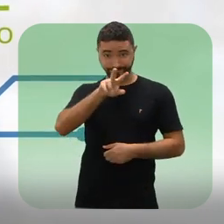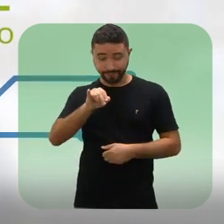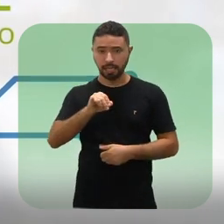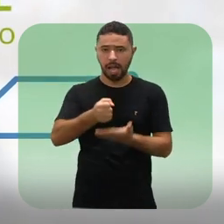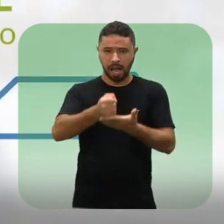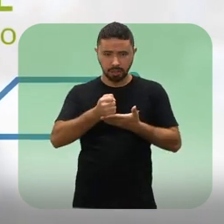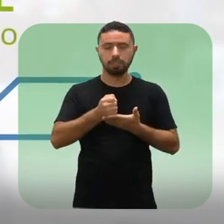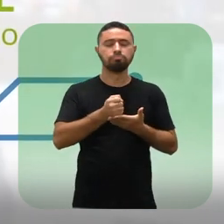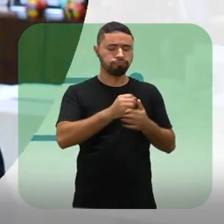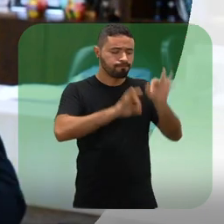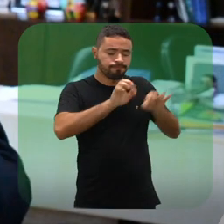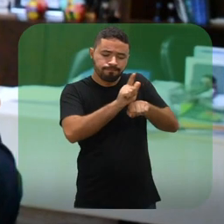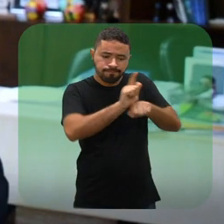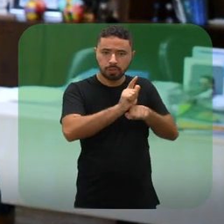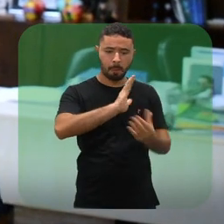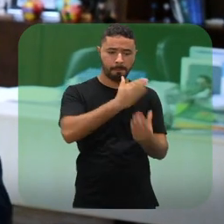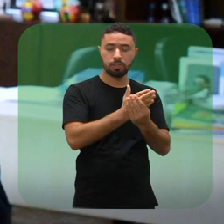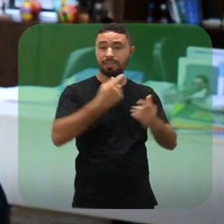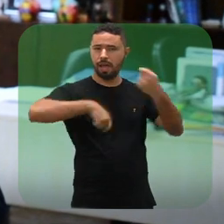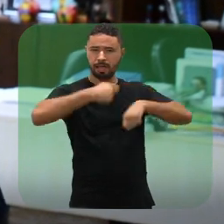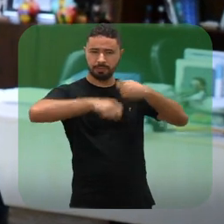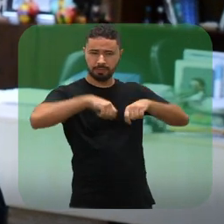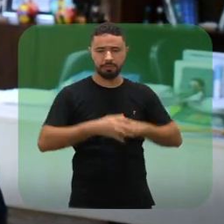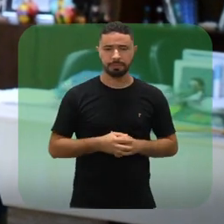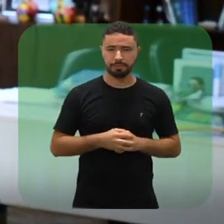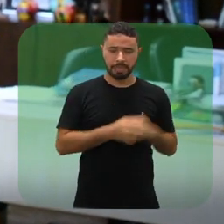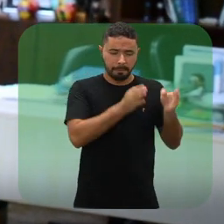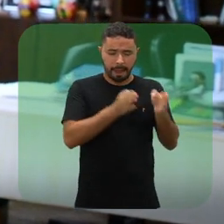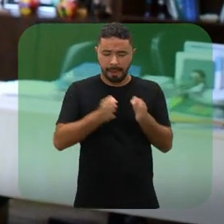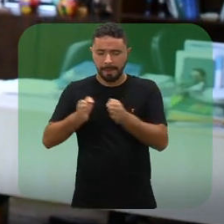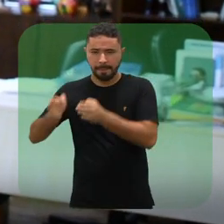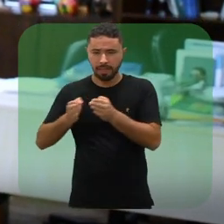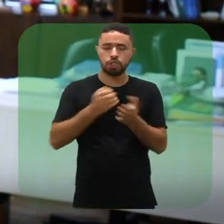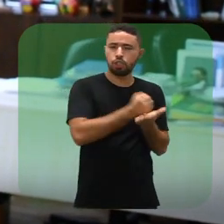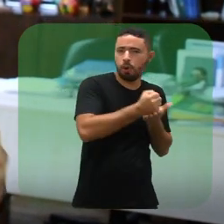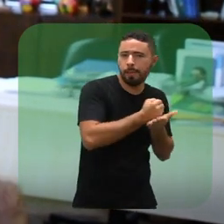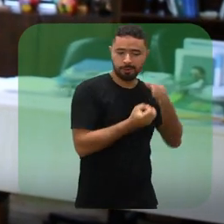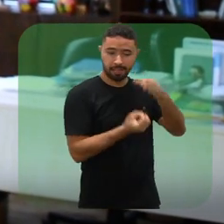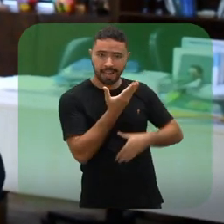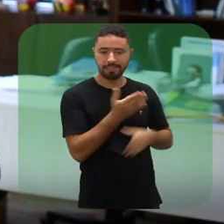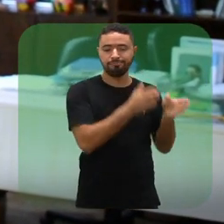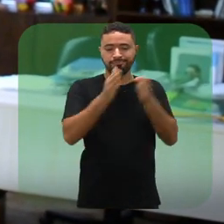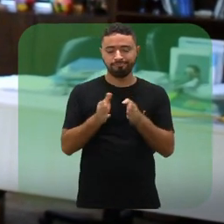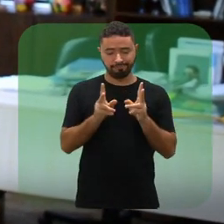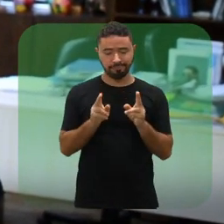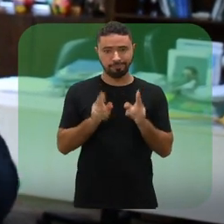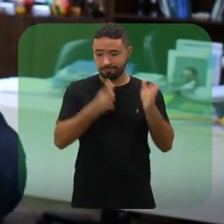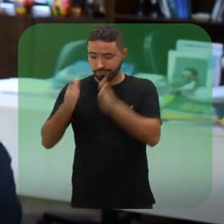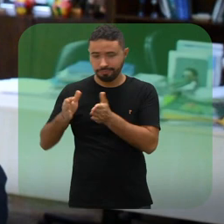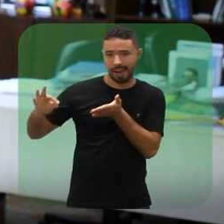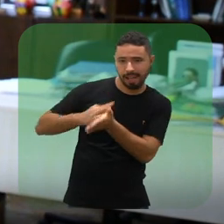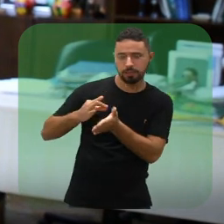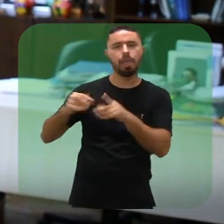nossos processos administrativos. Toda a tramitação de documento, desde a criação, passando pela edição e assinatura,